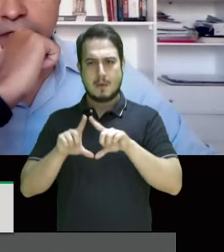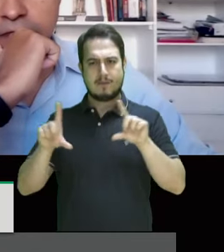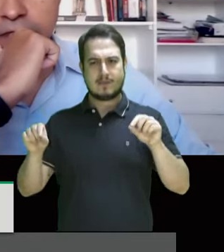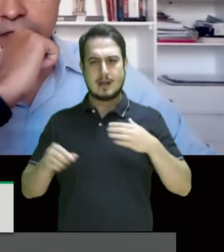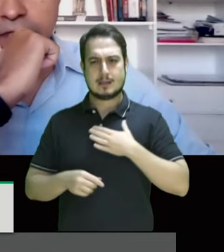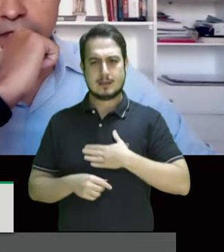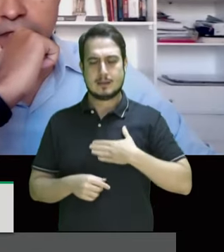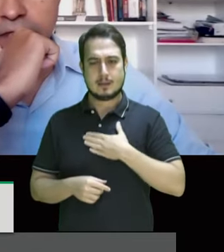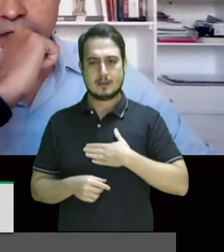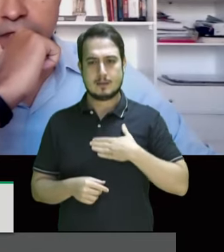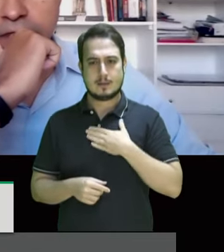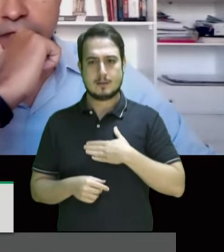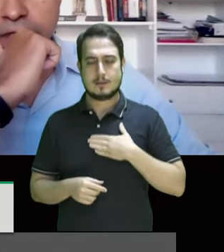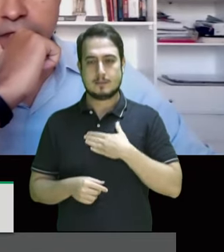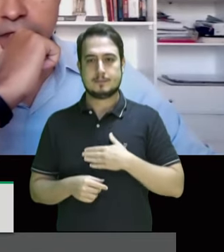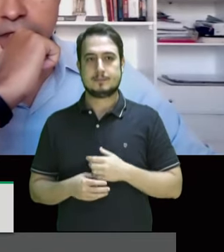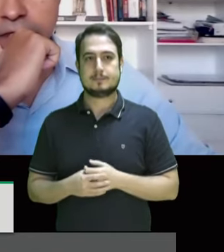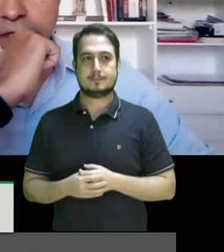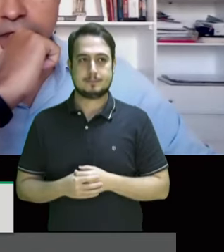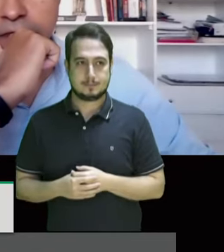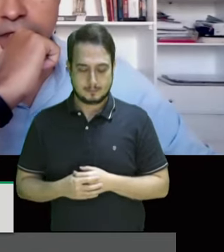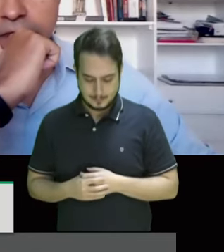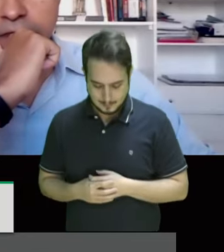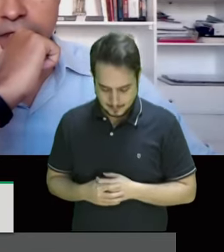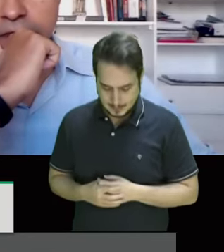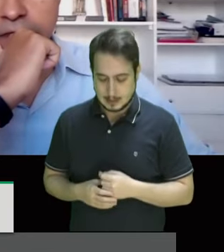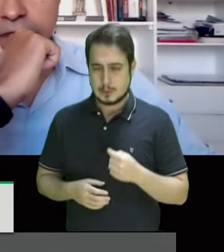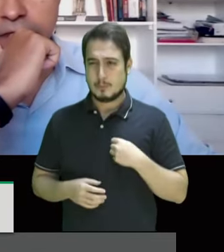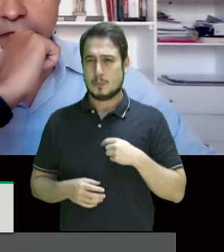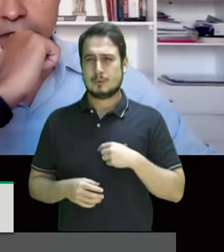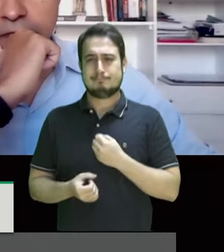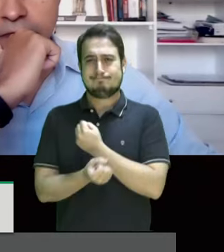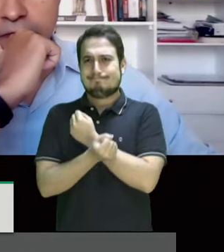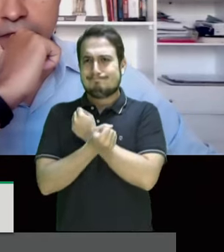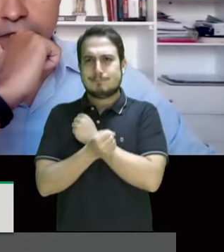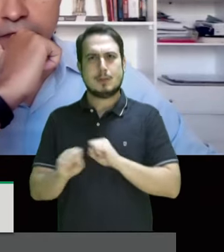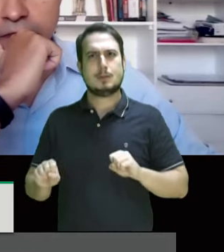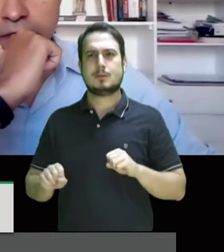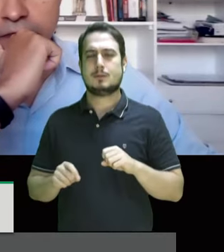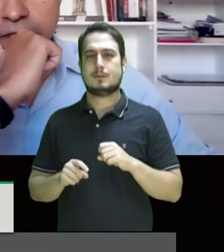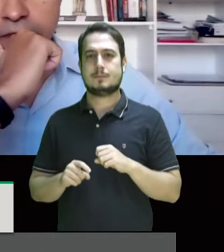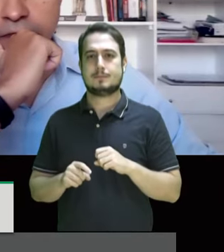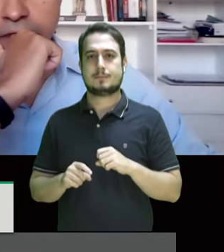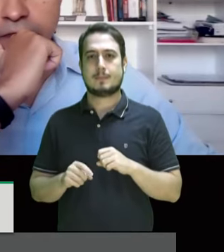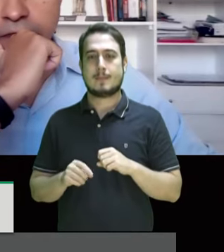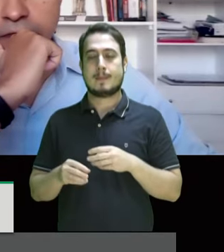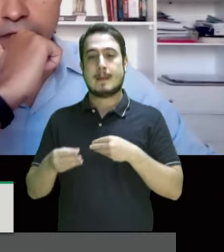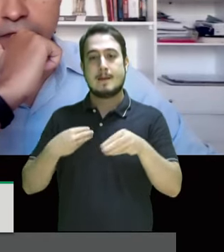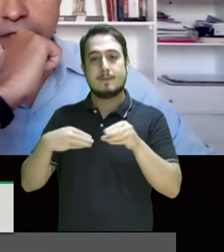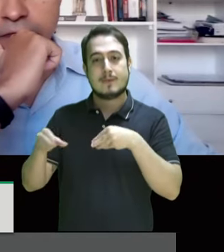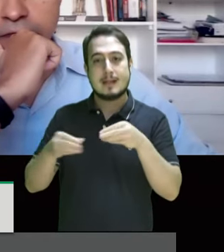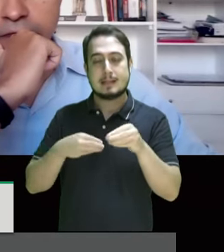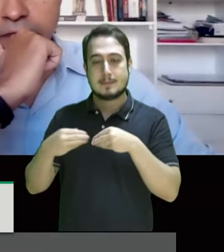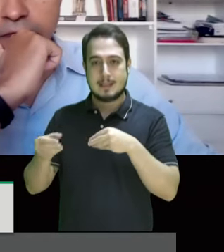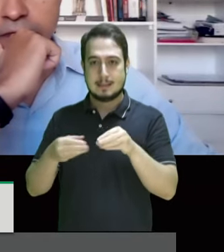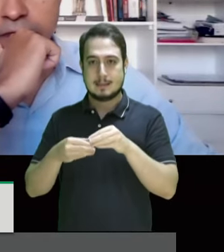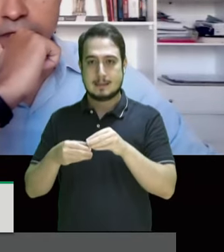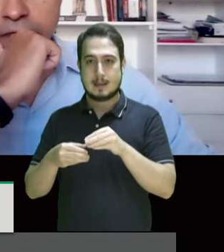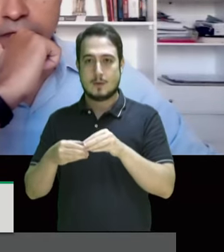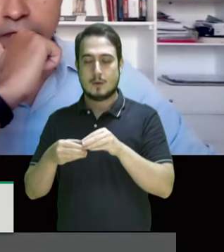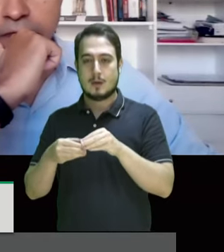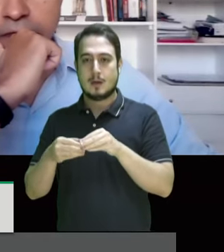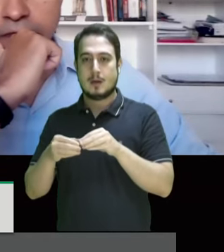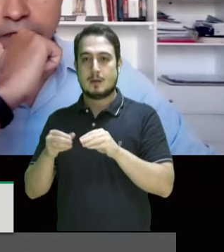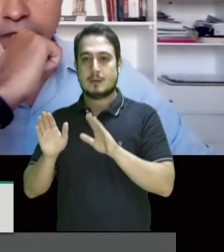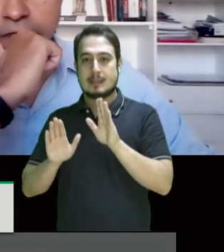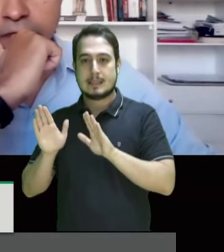coloquei no meu Twitter quando foi aprovado esse projeto com muita indignação a flexibilização do licenciamento ambiental